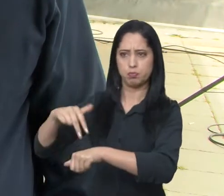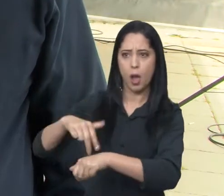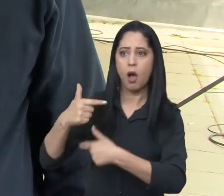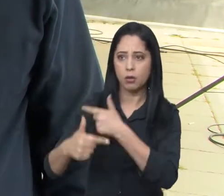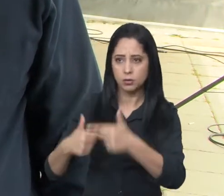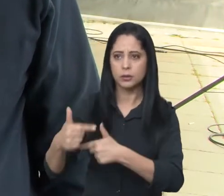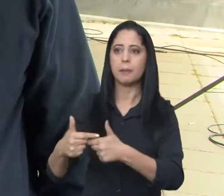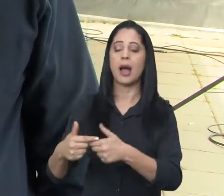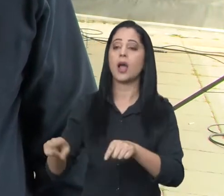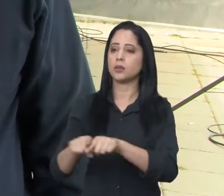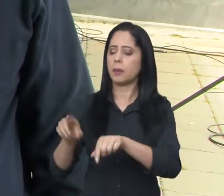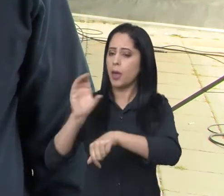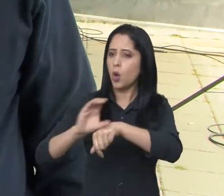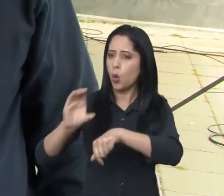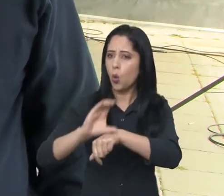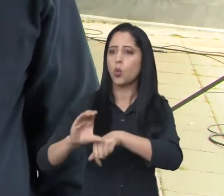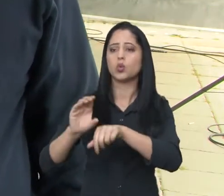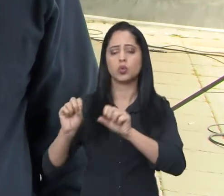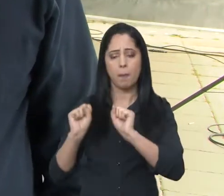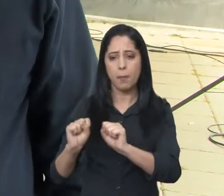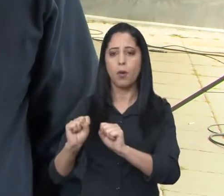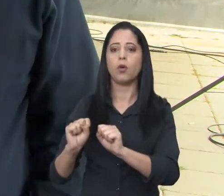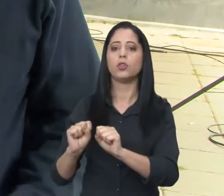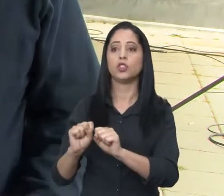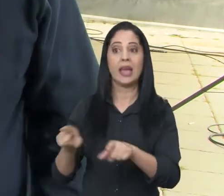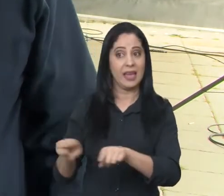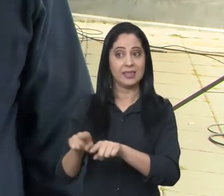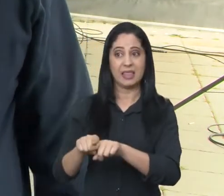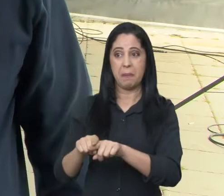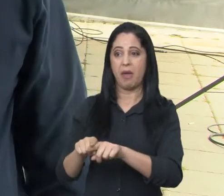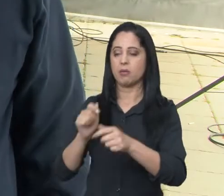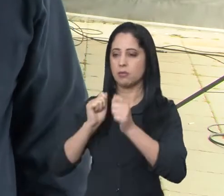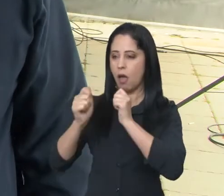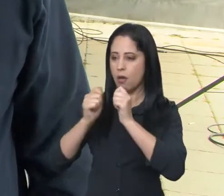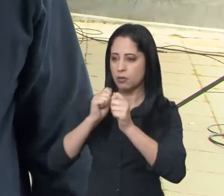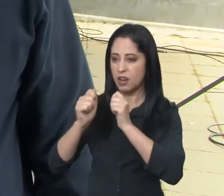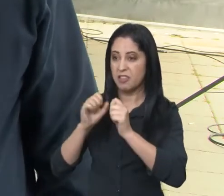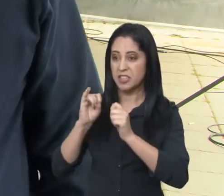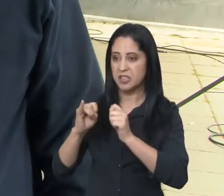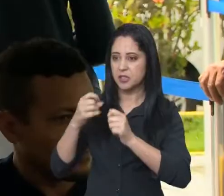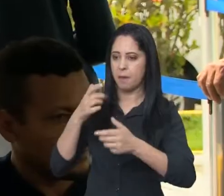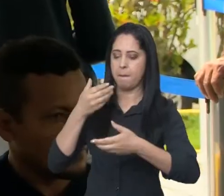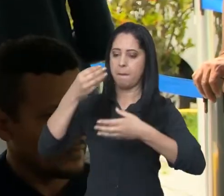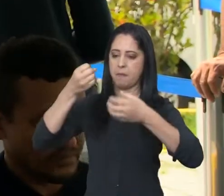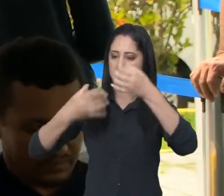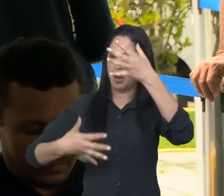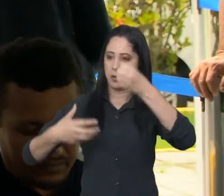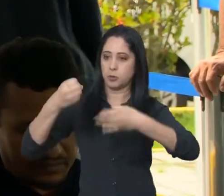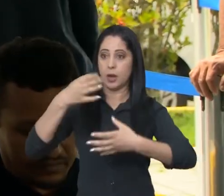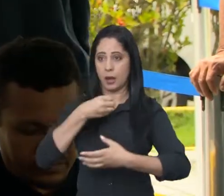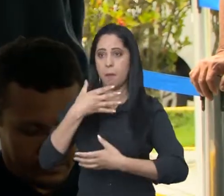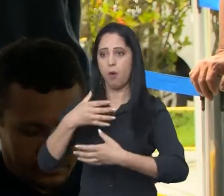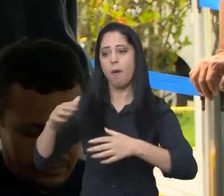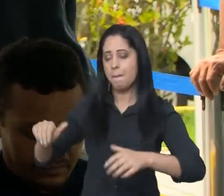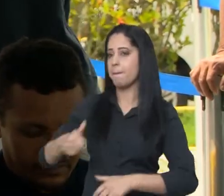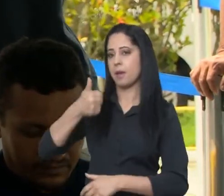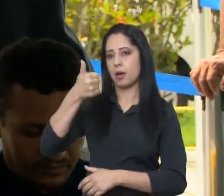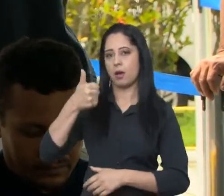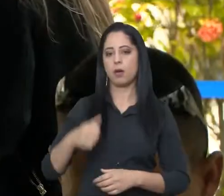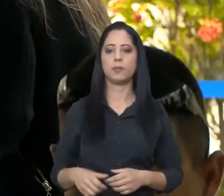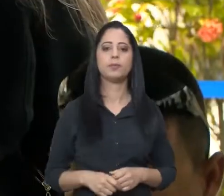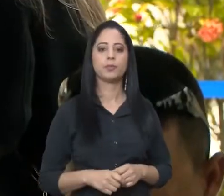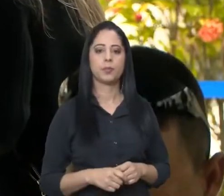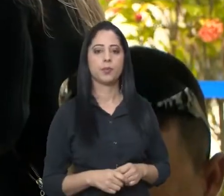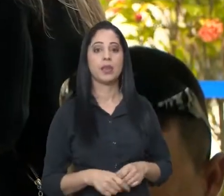no programa Qualifica, quer se desenvolver, né? Quem se desenvolve até na hora da entrevista já vai melhor, né? Outra novidade desta edição da